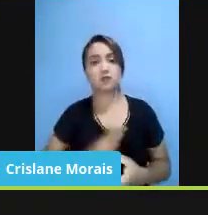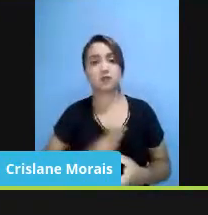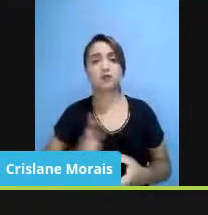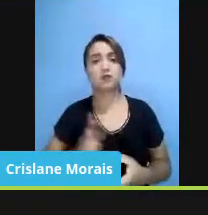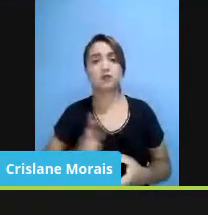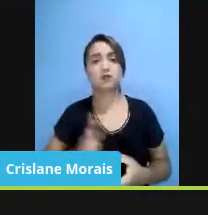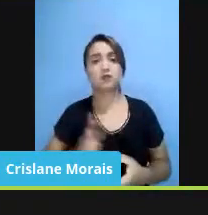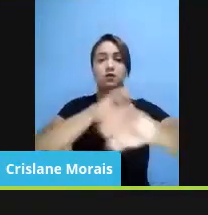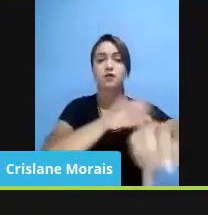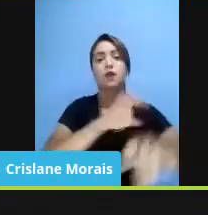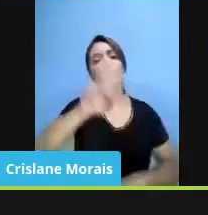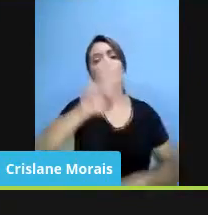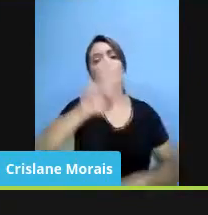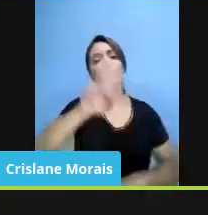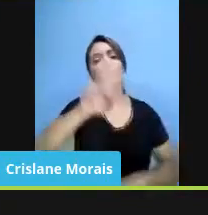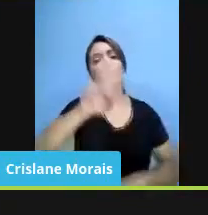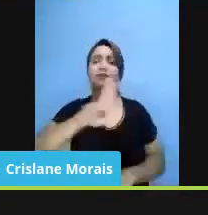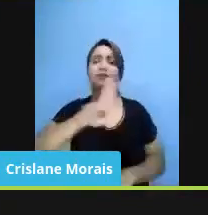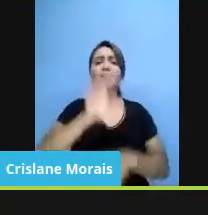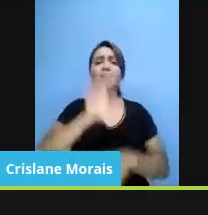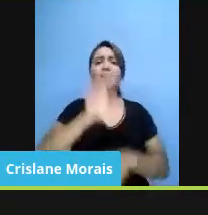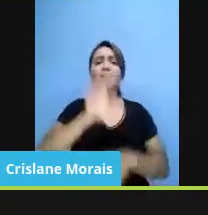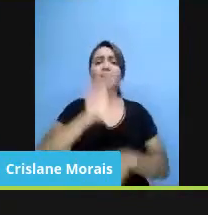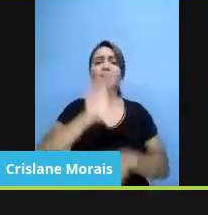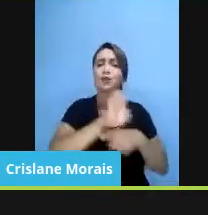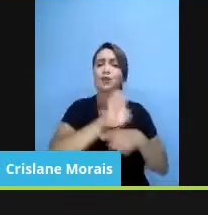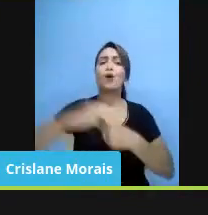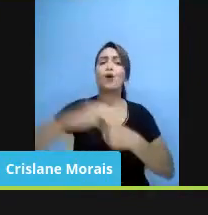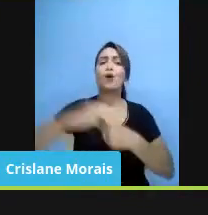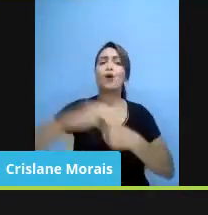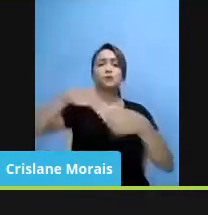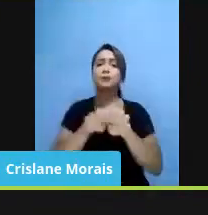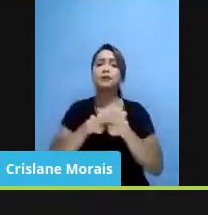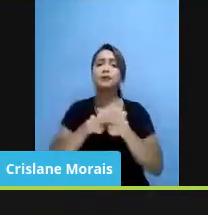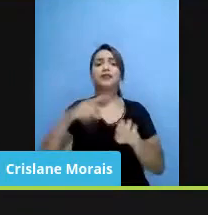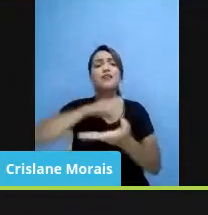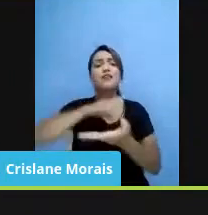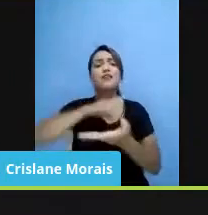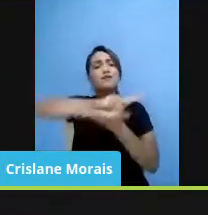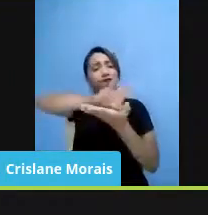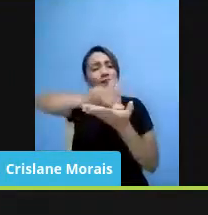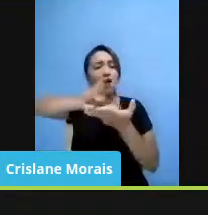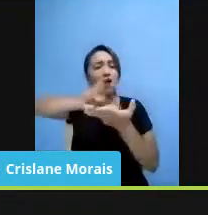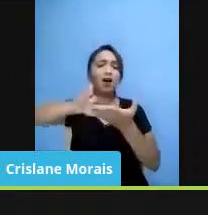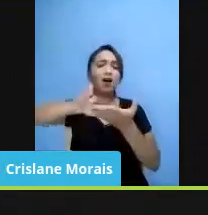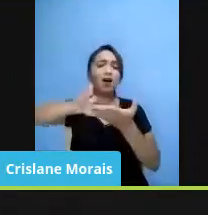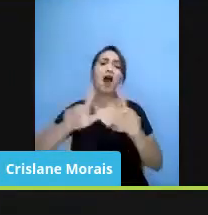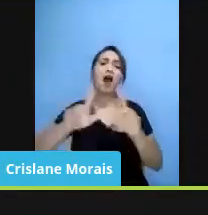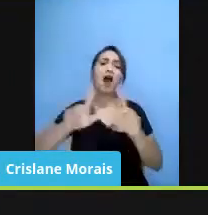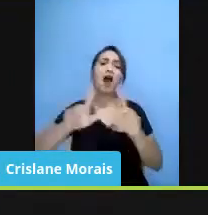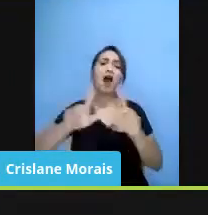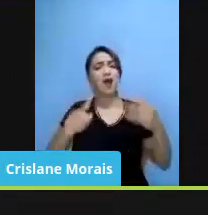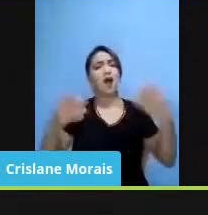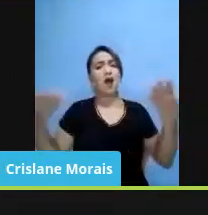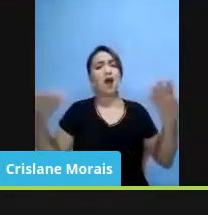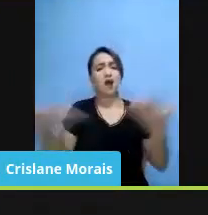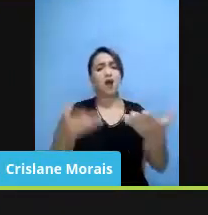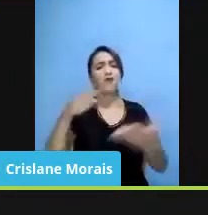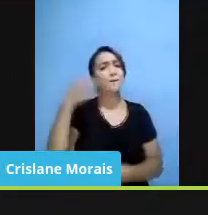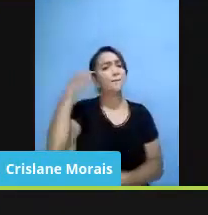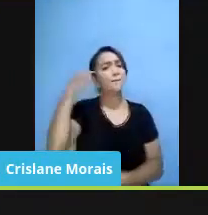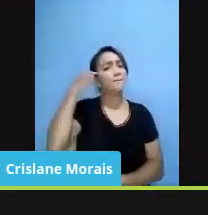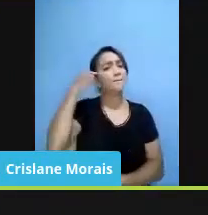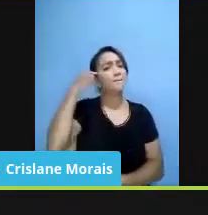universidade, pelos conselhos estaduais e municipais. Eu acho que tem múltiplas implicações. Agora, você imaginar que, em algum momento,